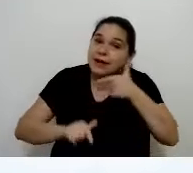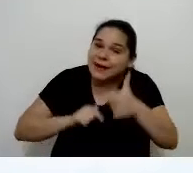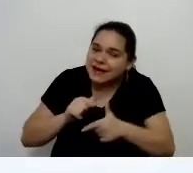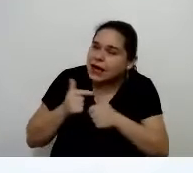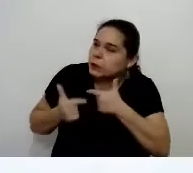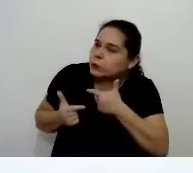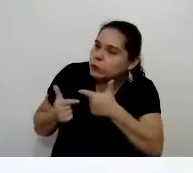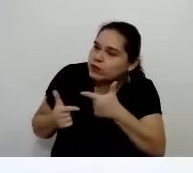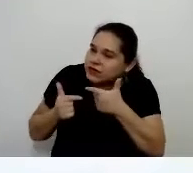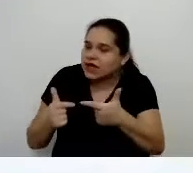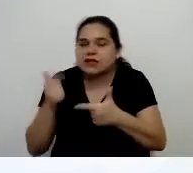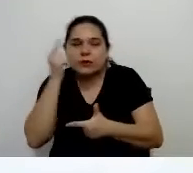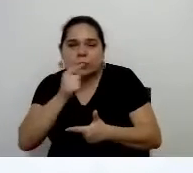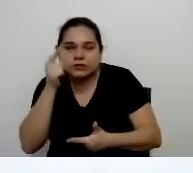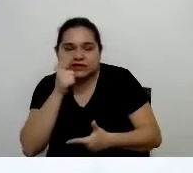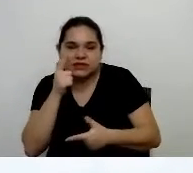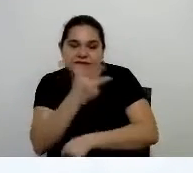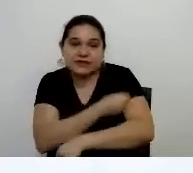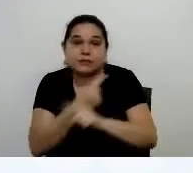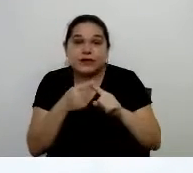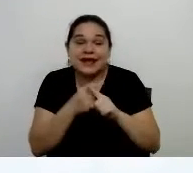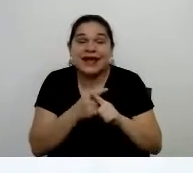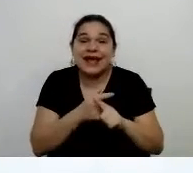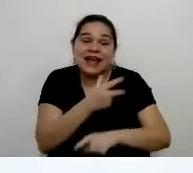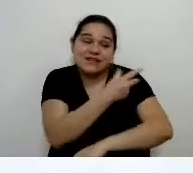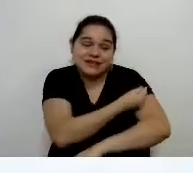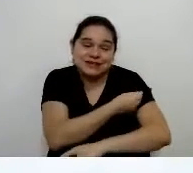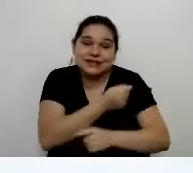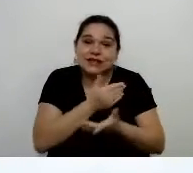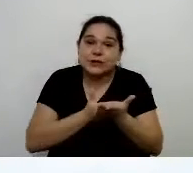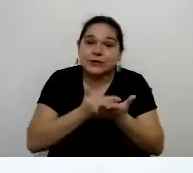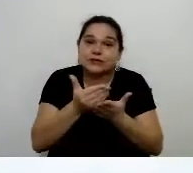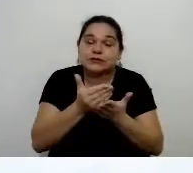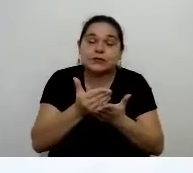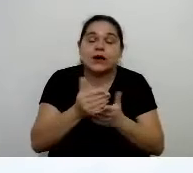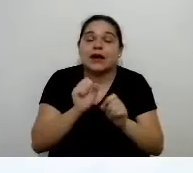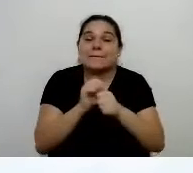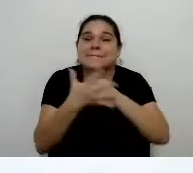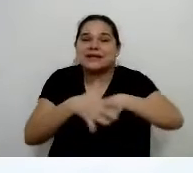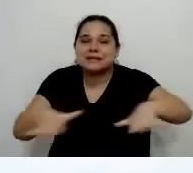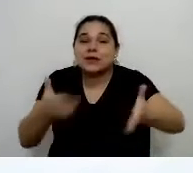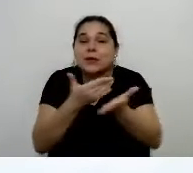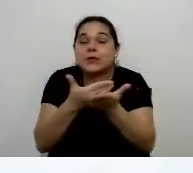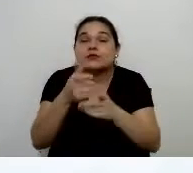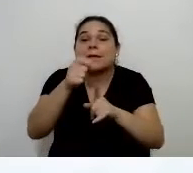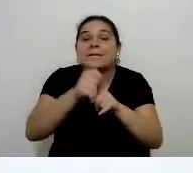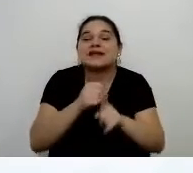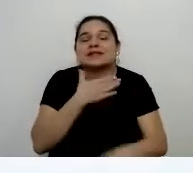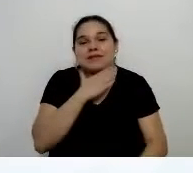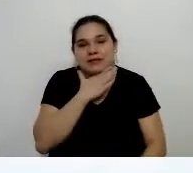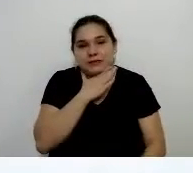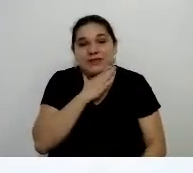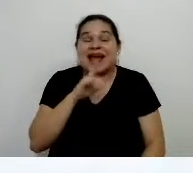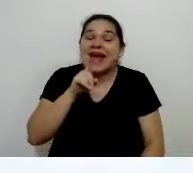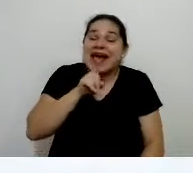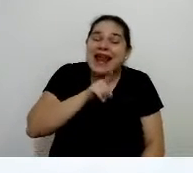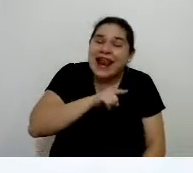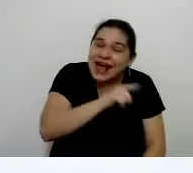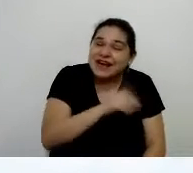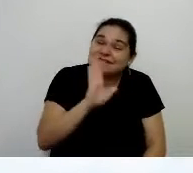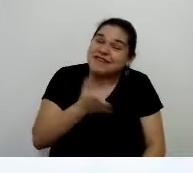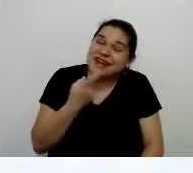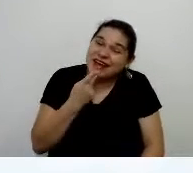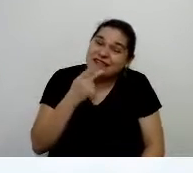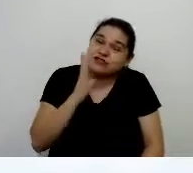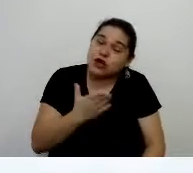a pandemia iniciou lá no mês de março, foi reconhecida aqui no Brasil a pandemia. Naquela época já se falava que estava se estudando a questão